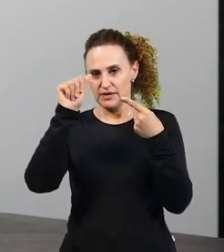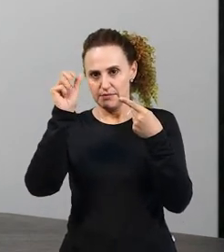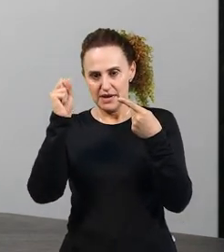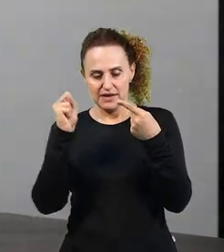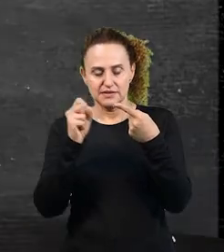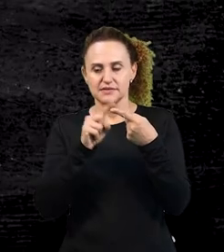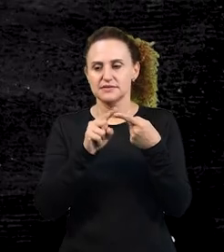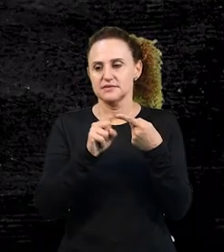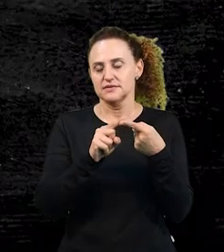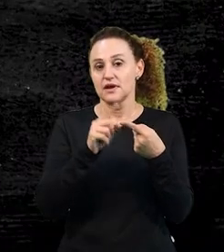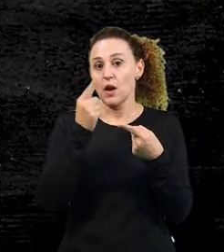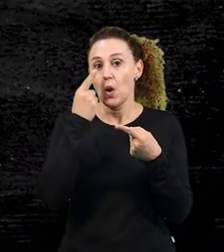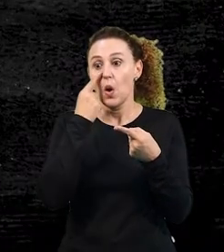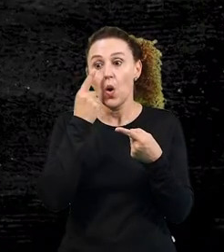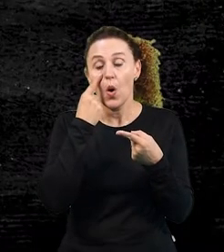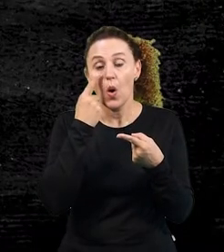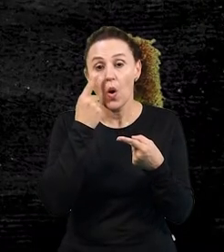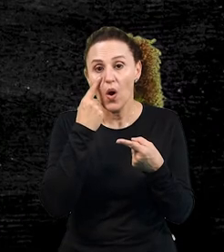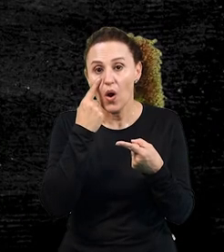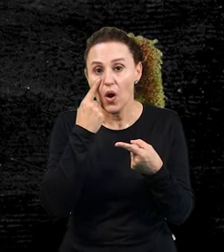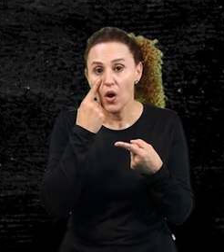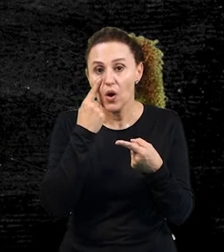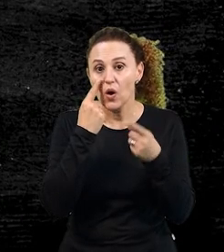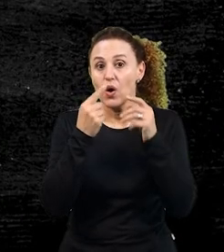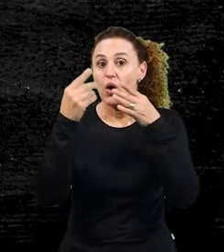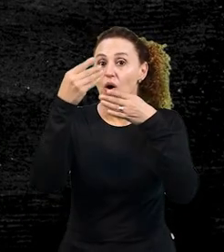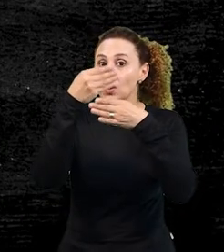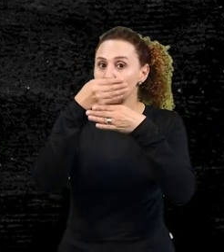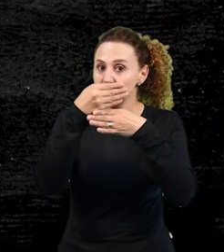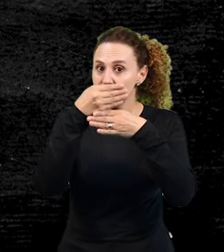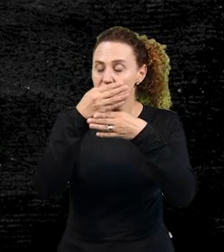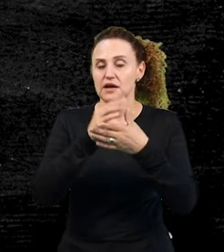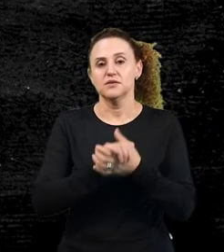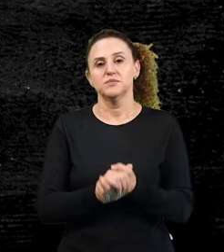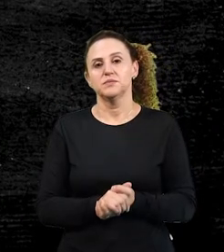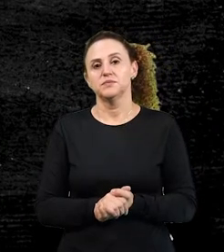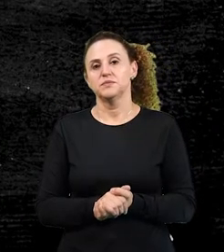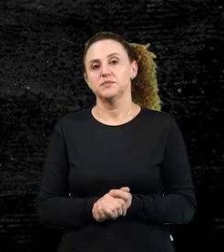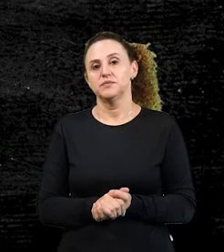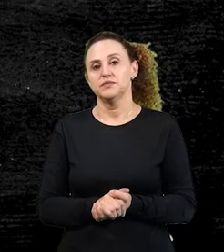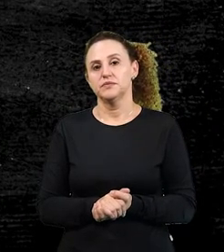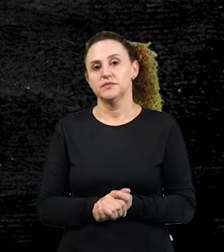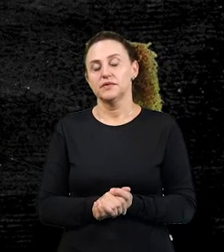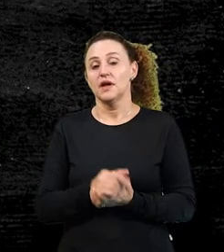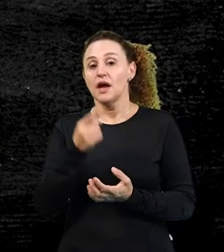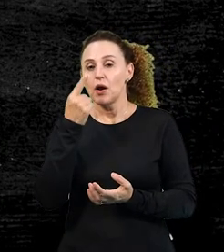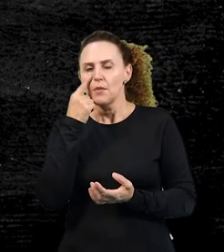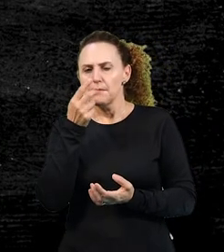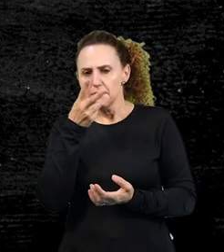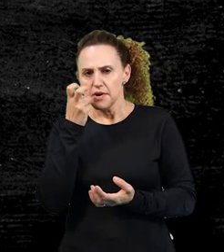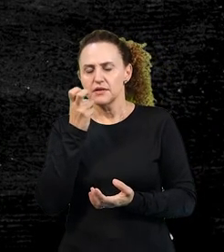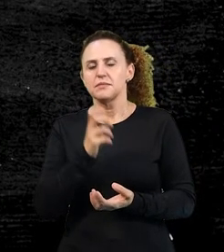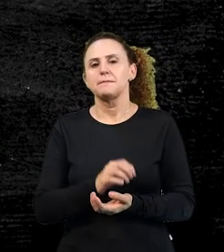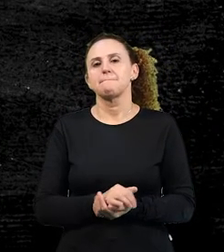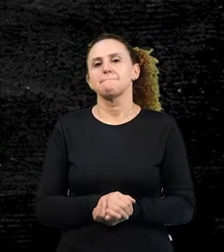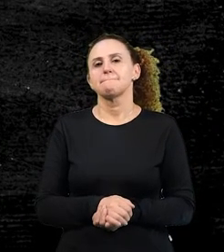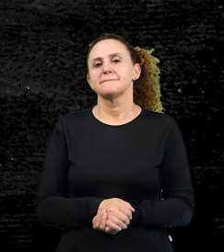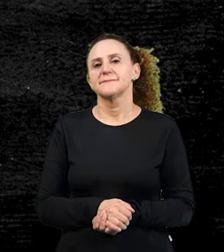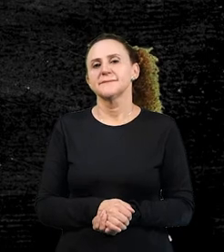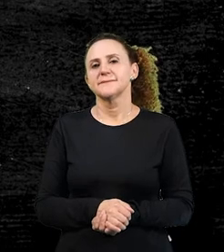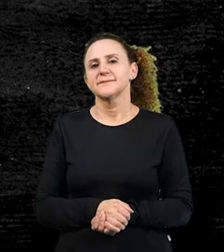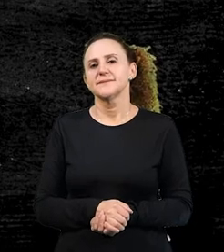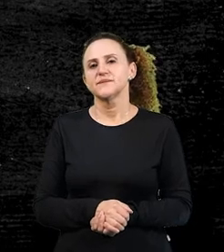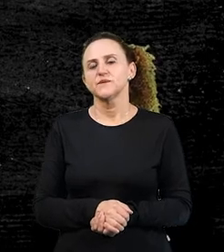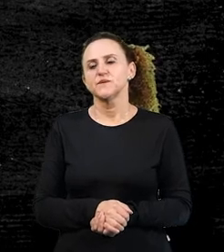aqui, deixavam. Olha aqui, a gente tem o vá, esse vá indica